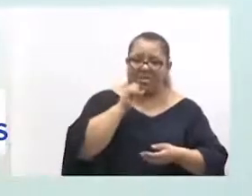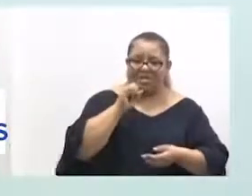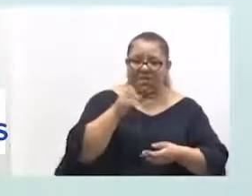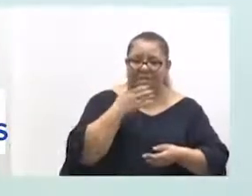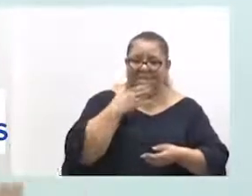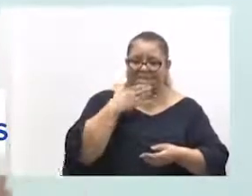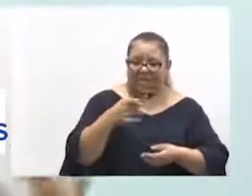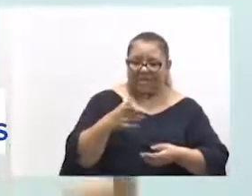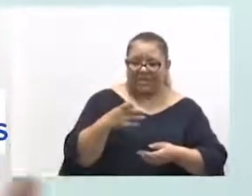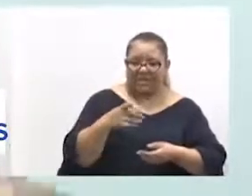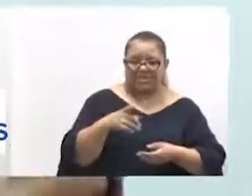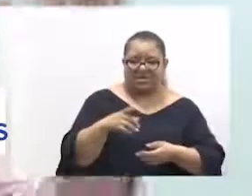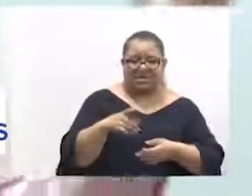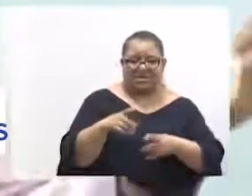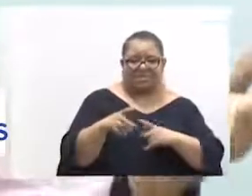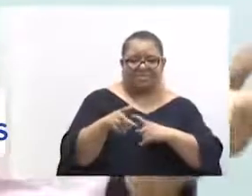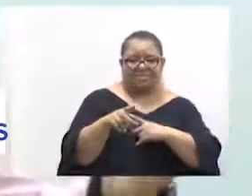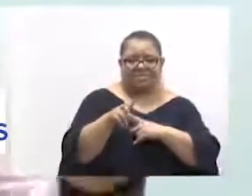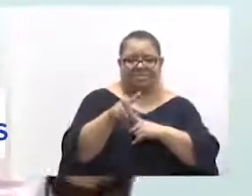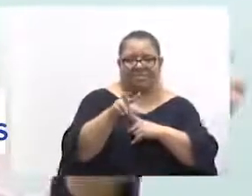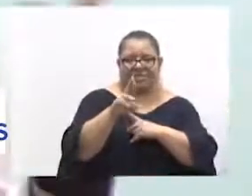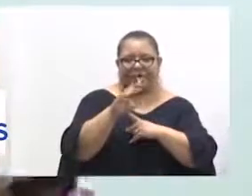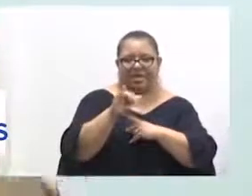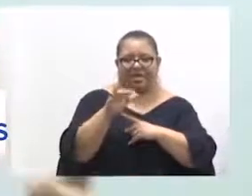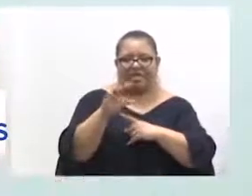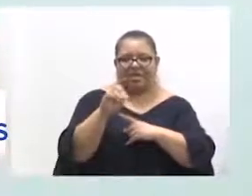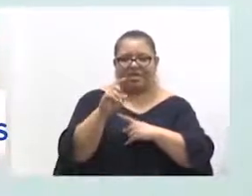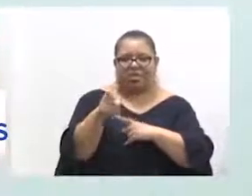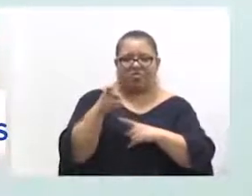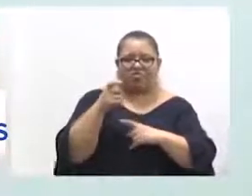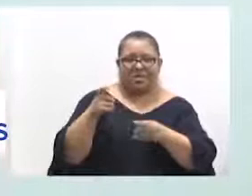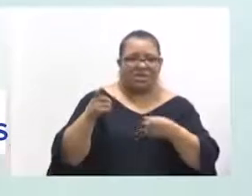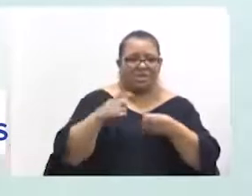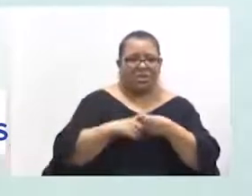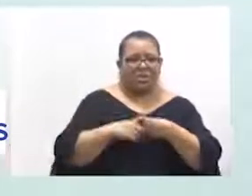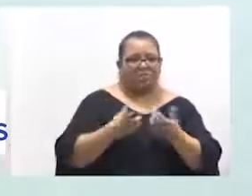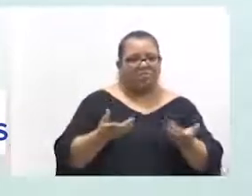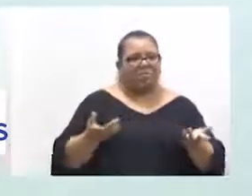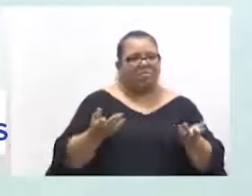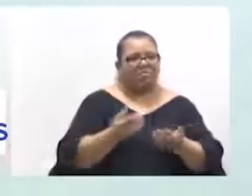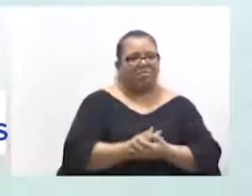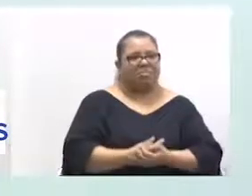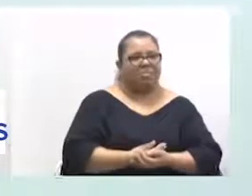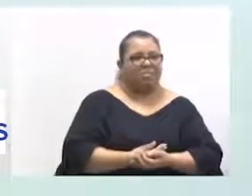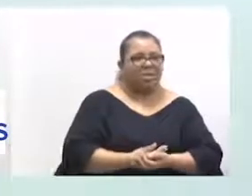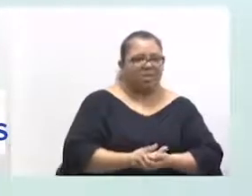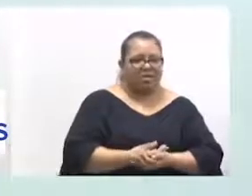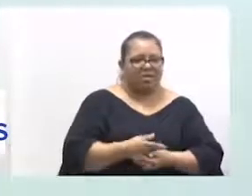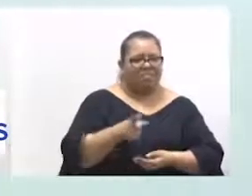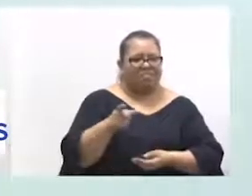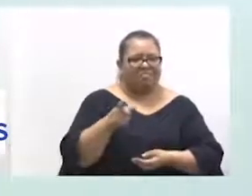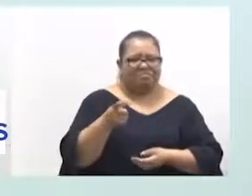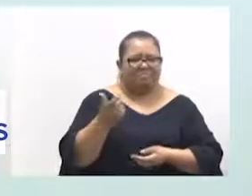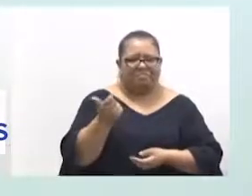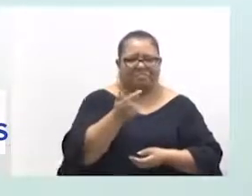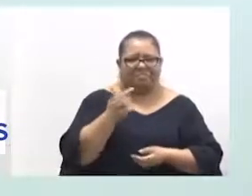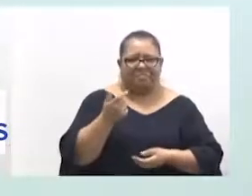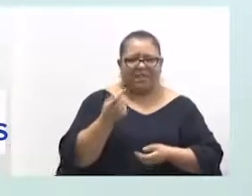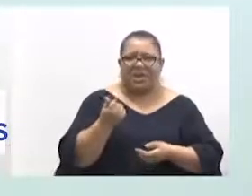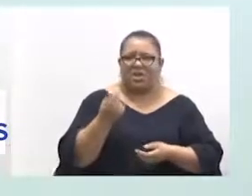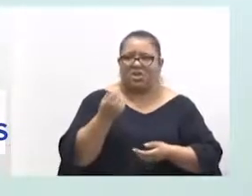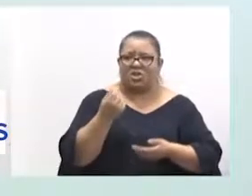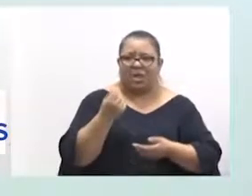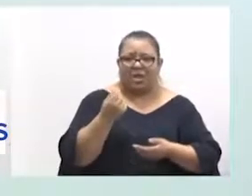pedir um raio X, às ele vai demorar cinco meses para fazer aquele raio X e voltar. Então, não faz nem sentido, né? Isso é dinheiro